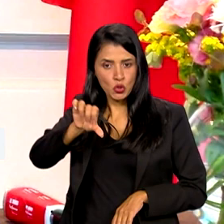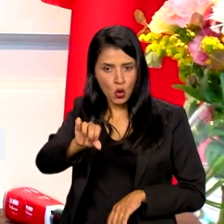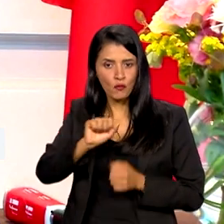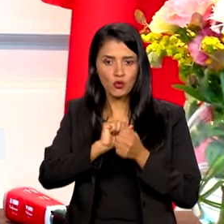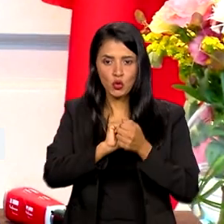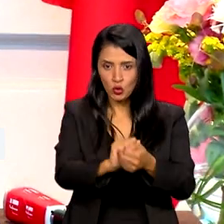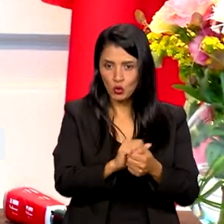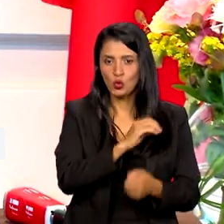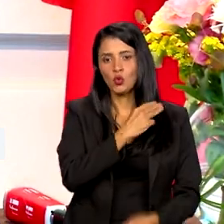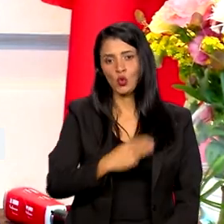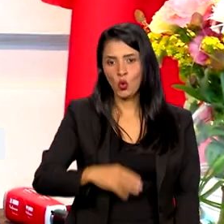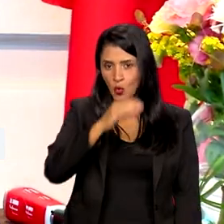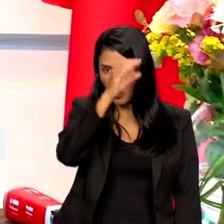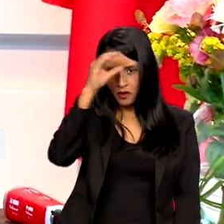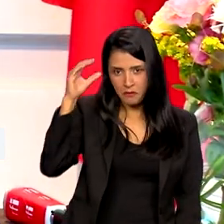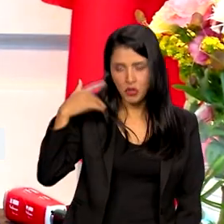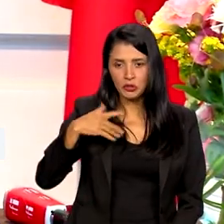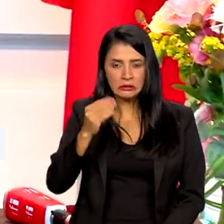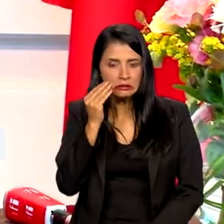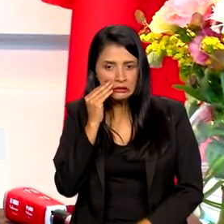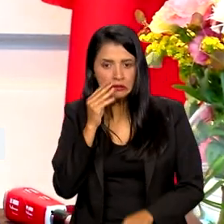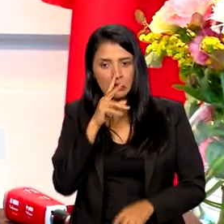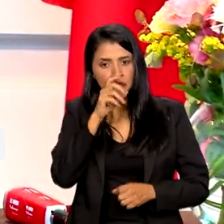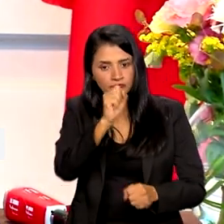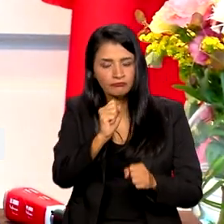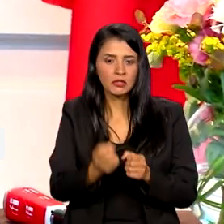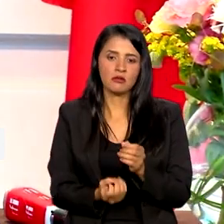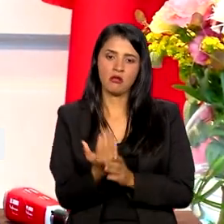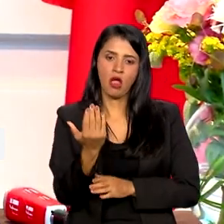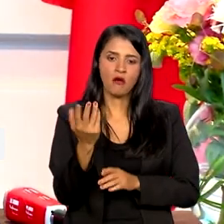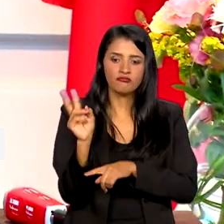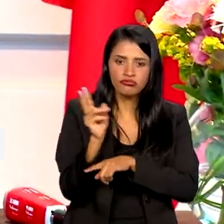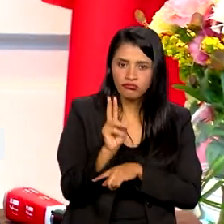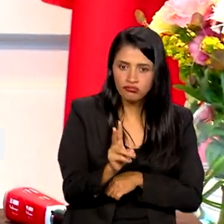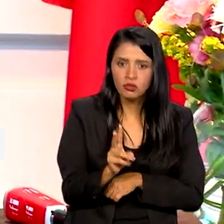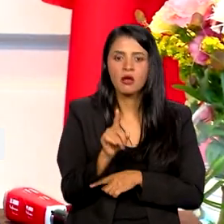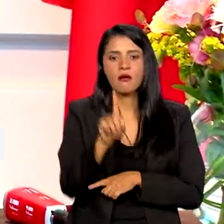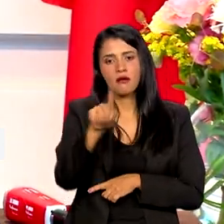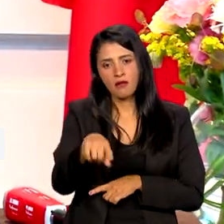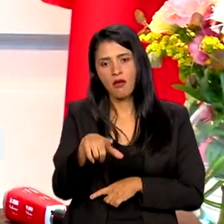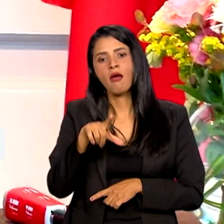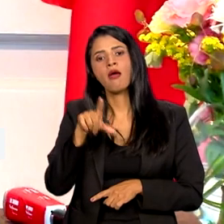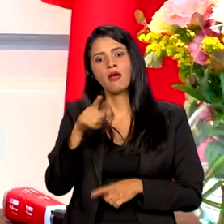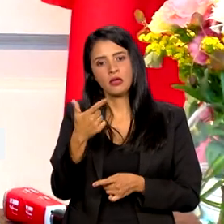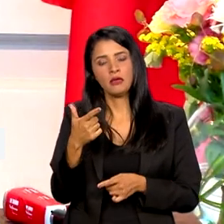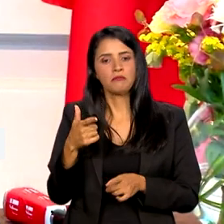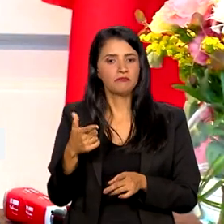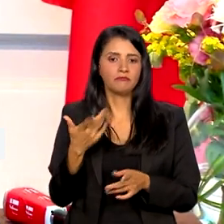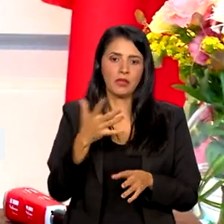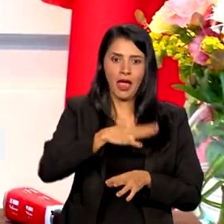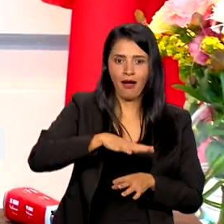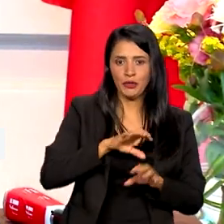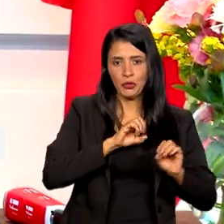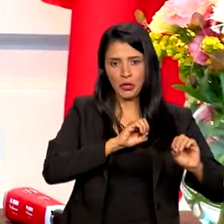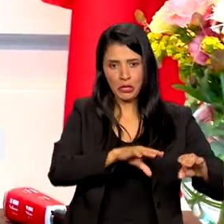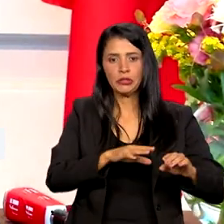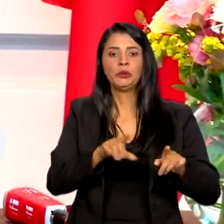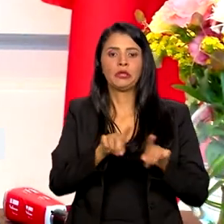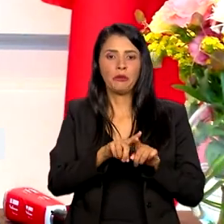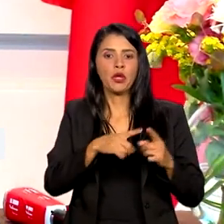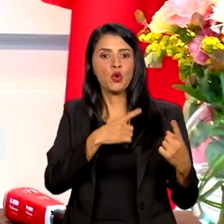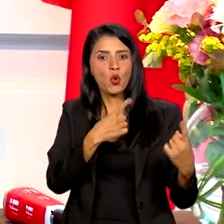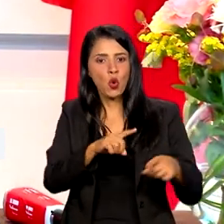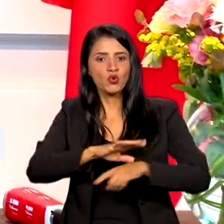Camilo Santana, tentando fortalecer, implementar, fiscalizar, que é algo que perpassa pela educação antirracista também na